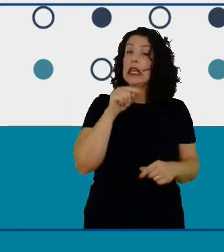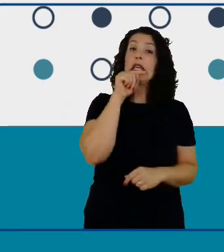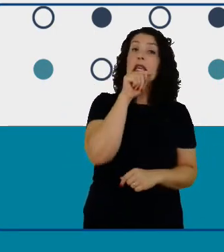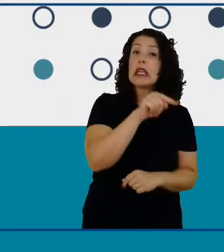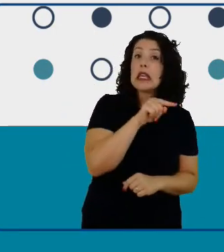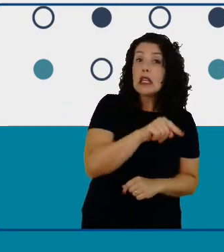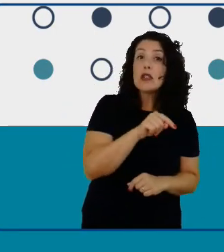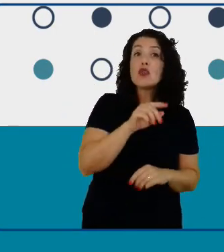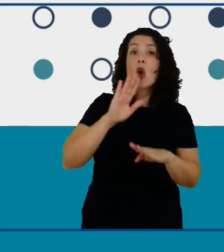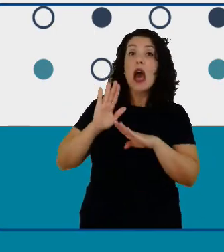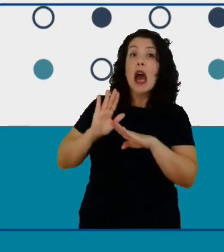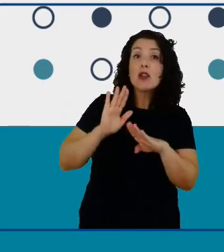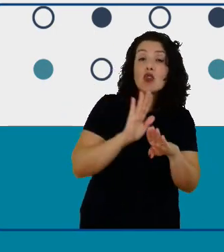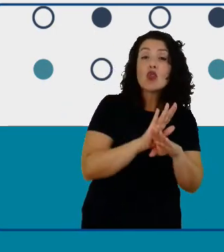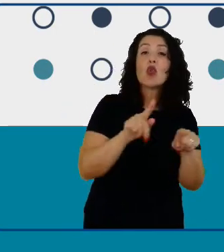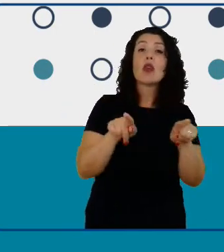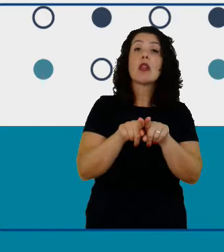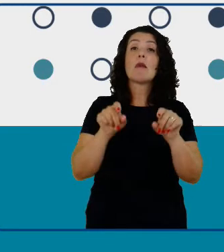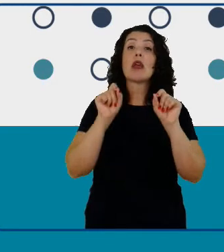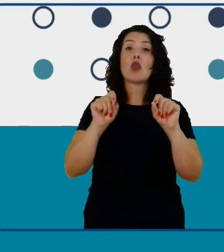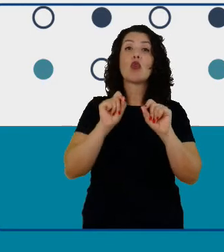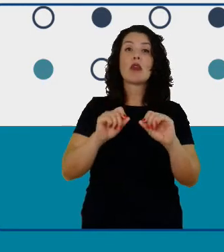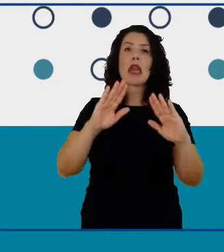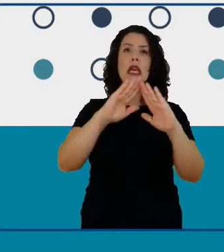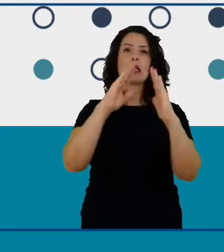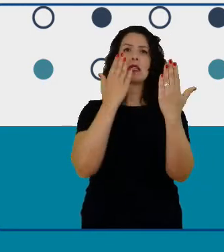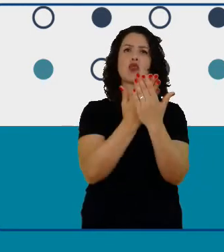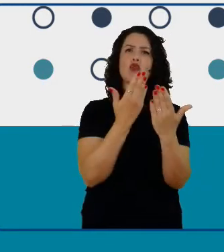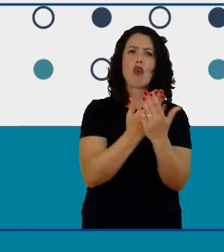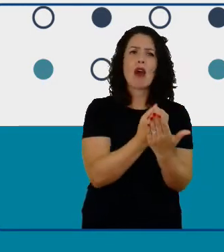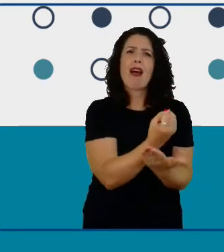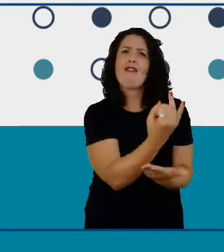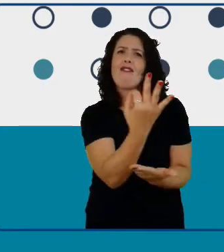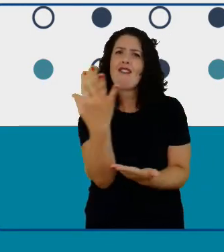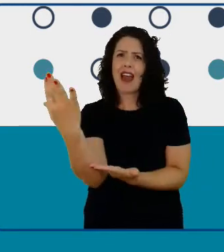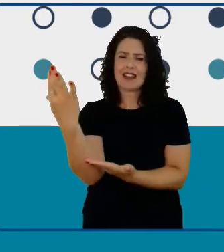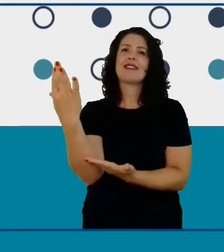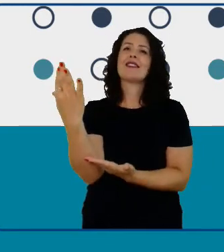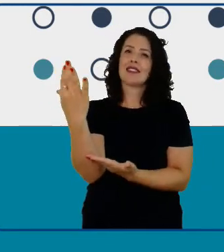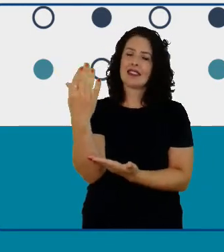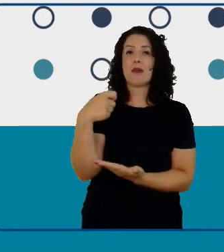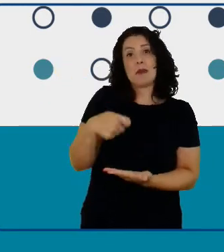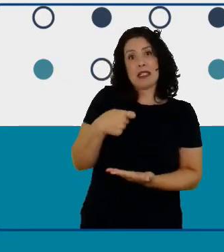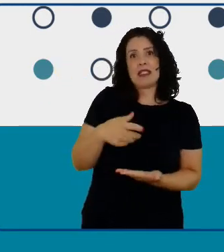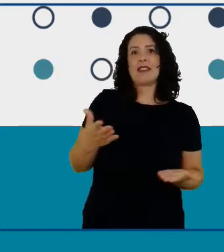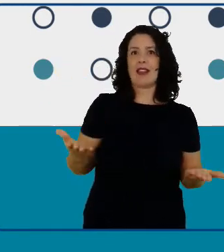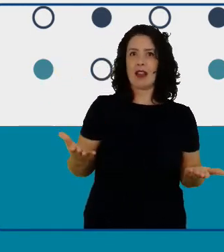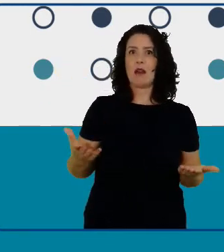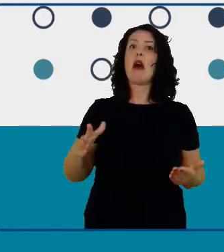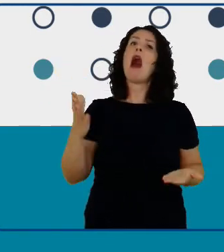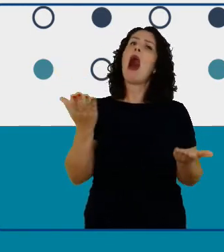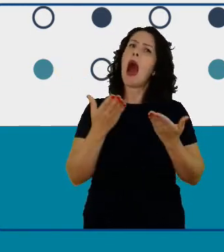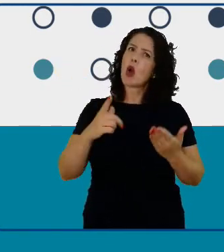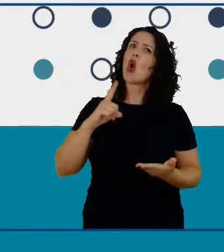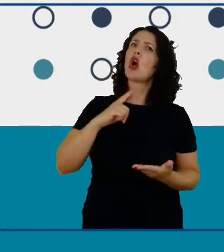várias escolas nesse ano agora existem várias competições